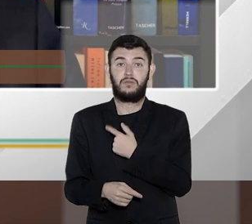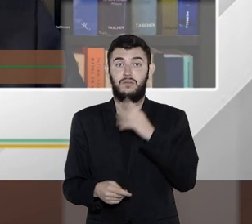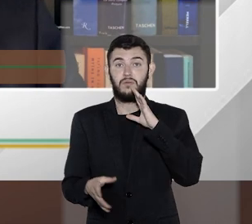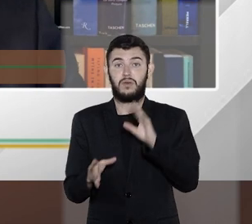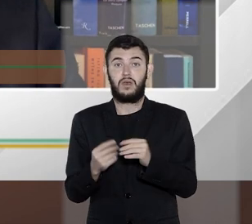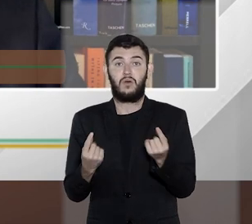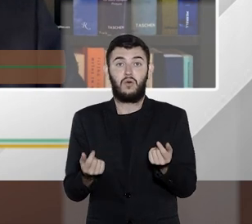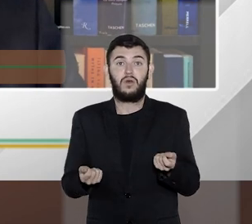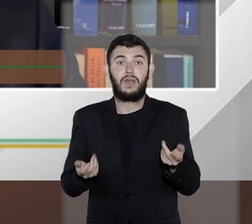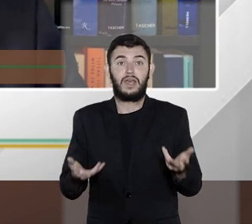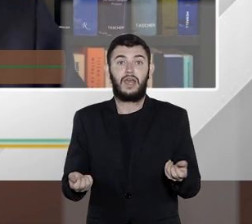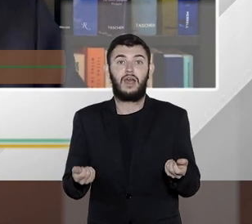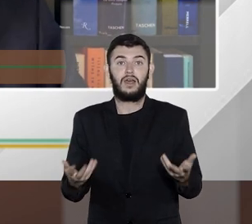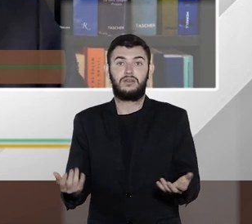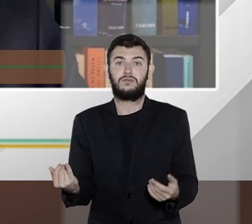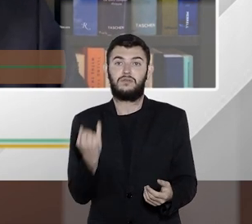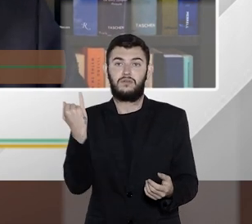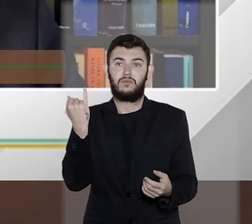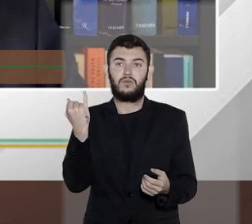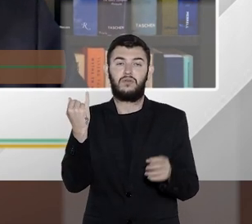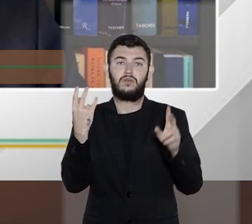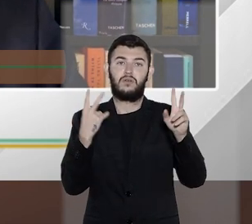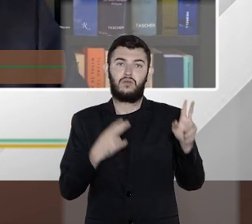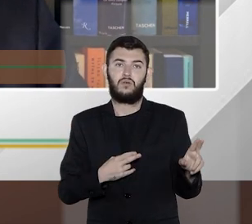necessário que foi, como eu disse, o critério